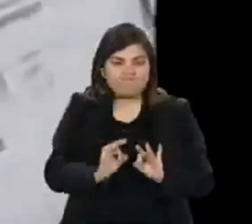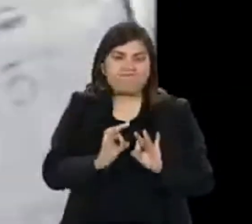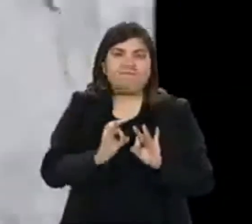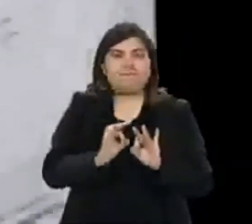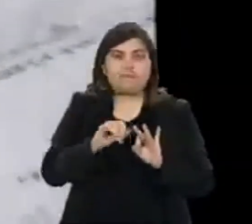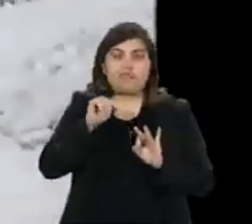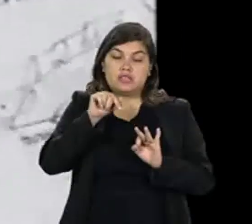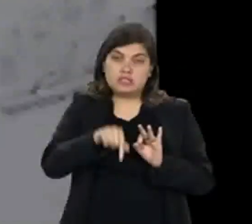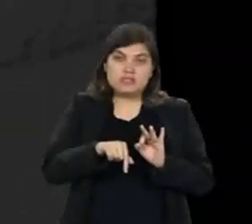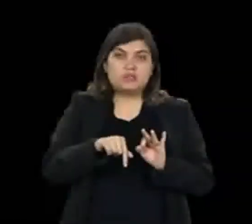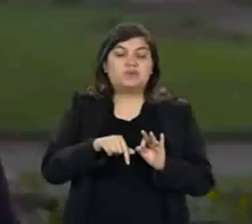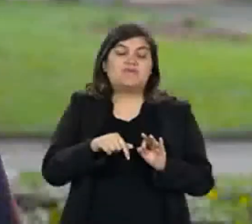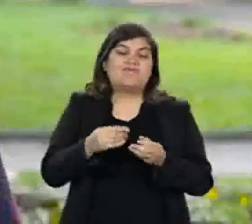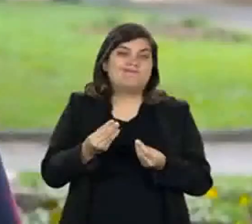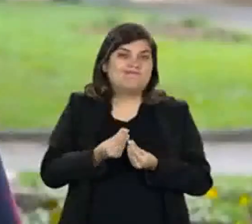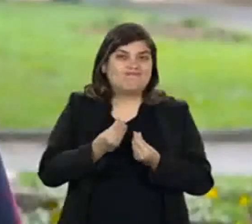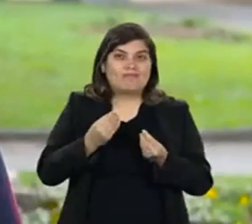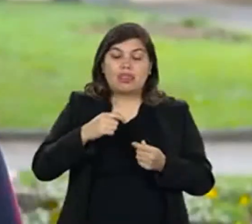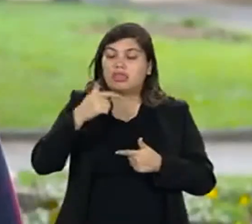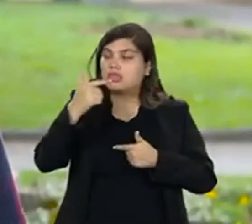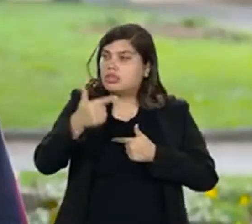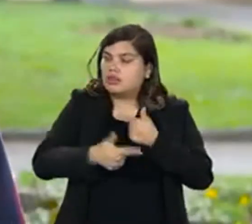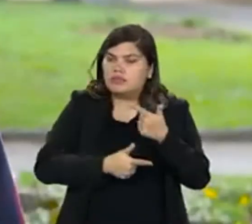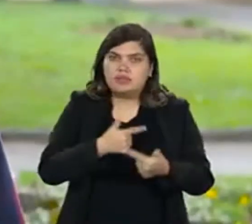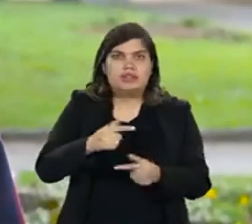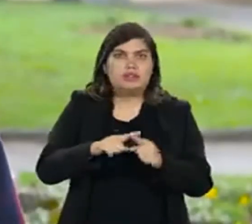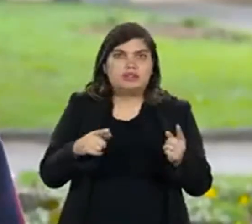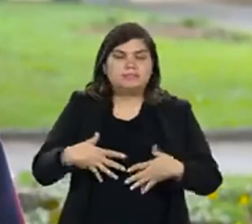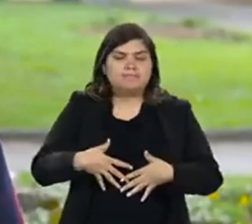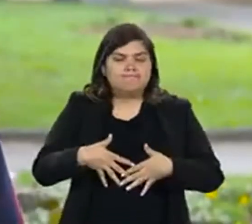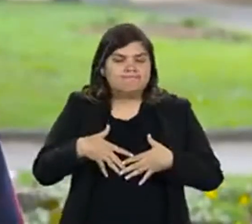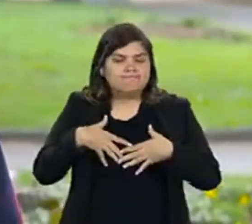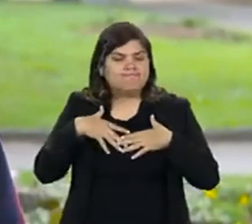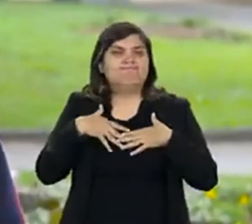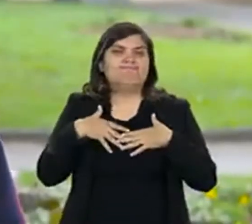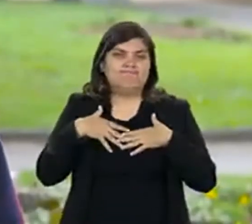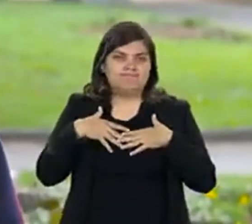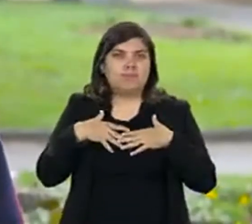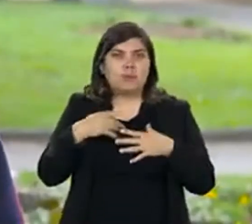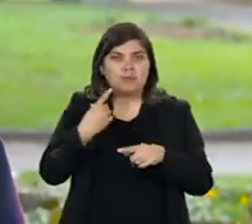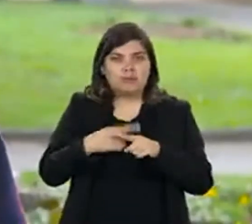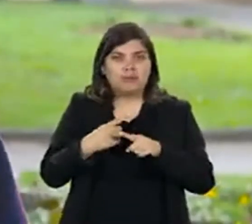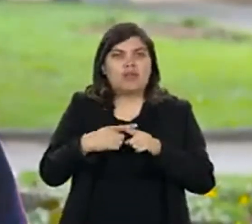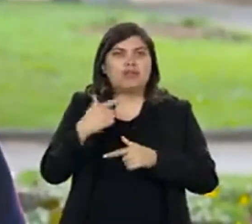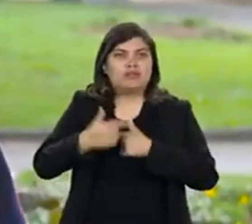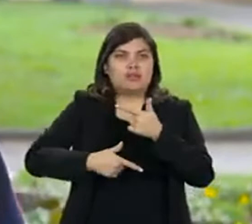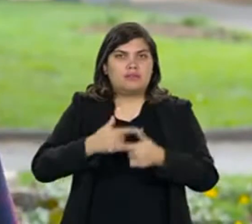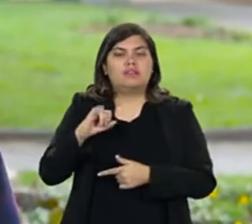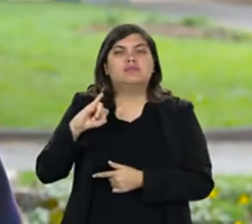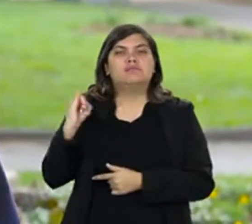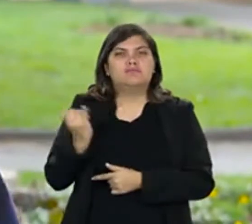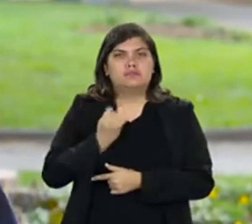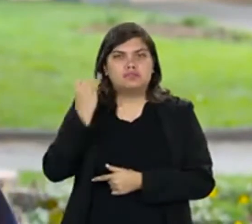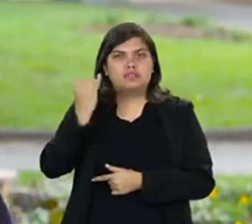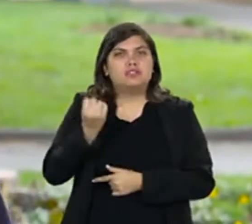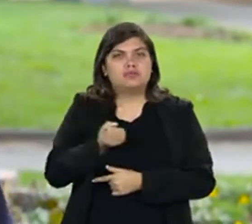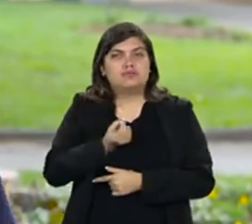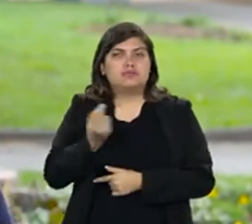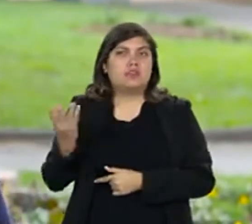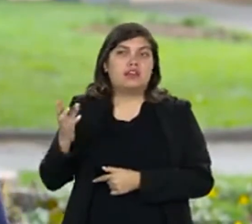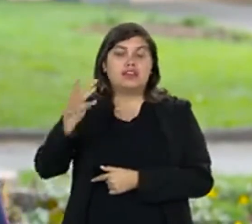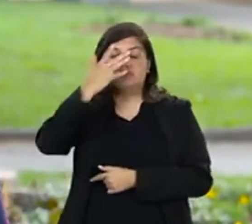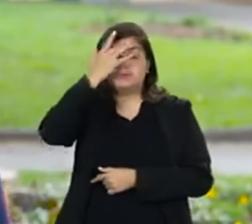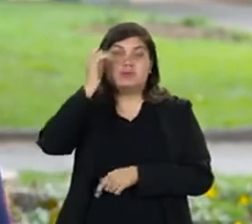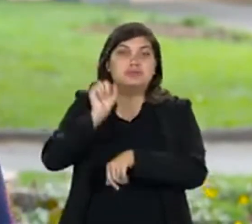Isso era um trabalho, mas era gratificante, porque era um trabalho importante, que muitos